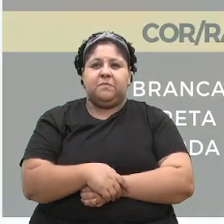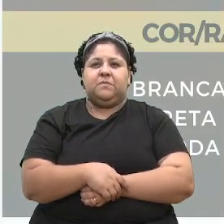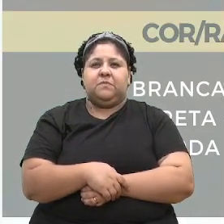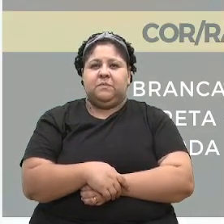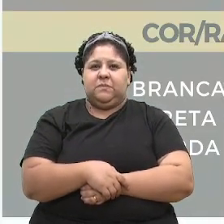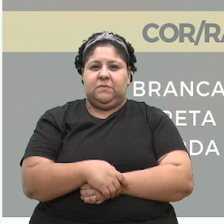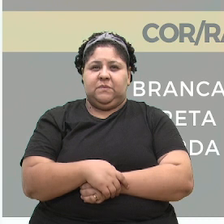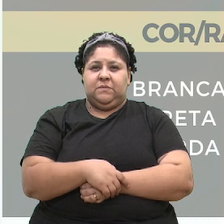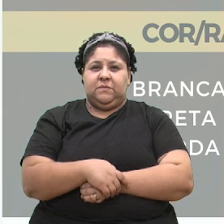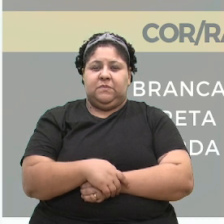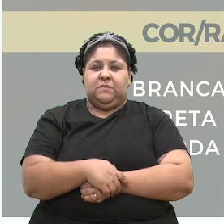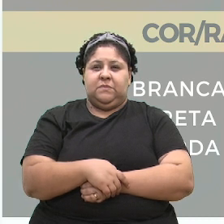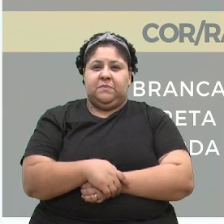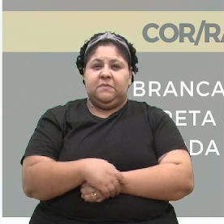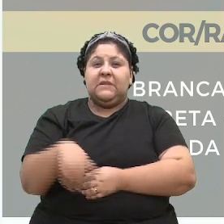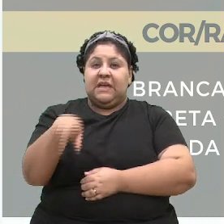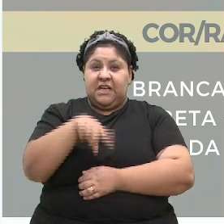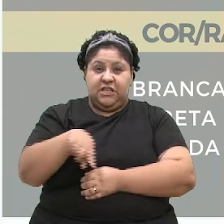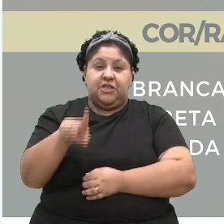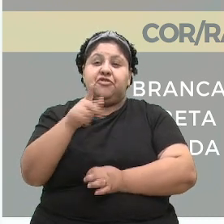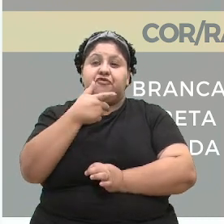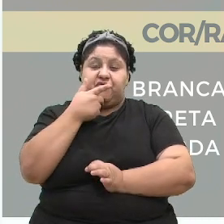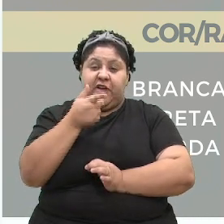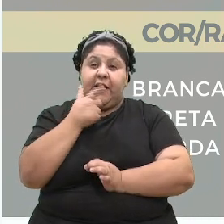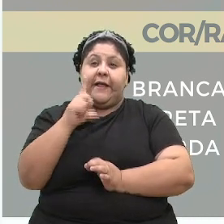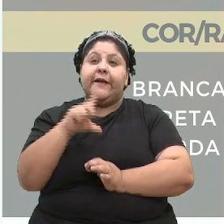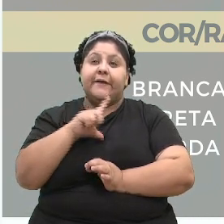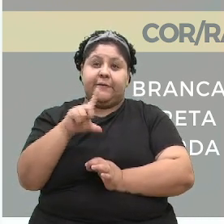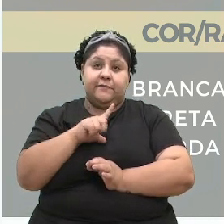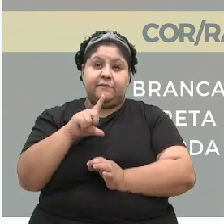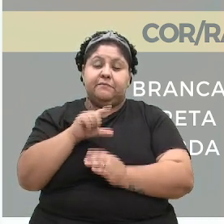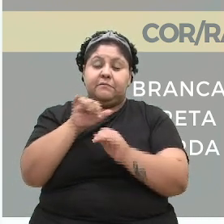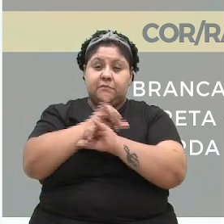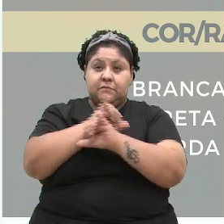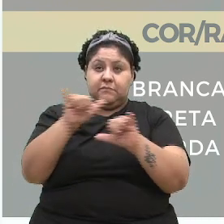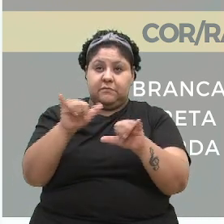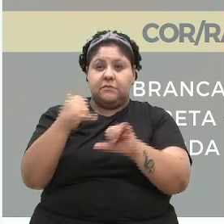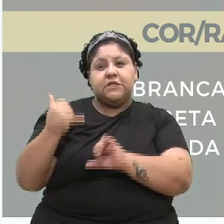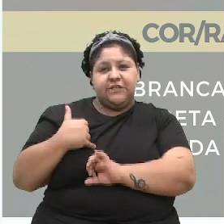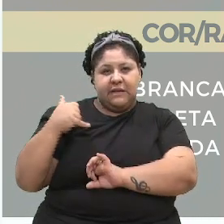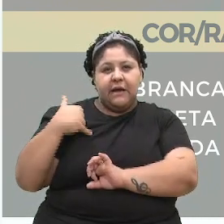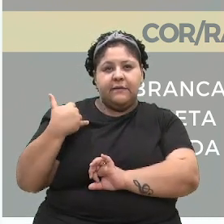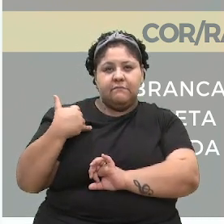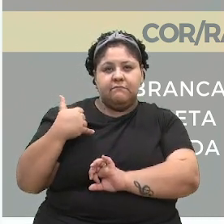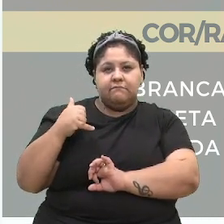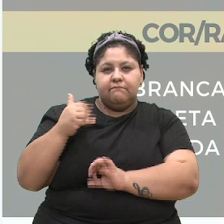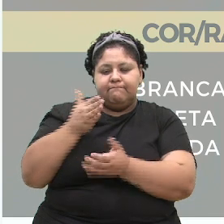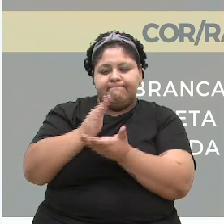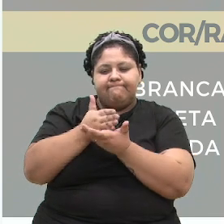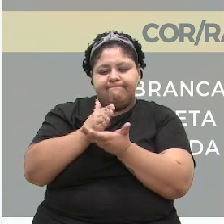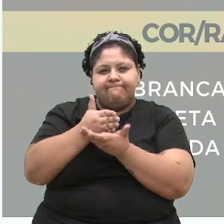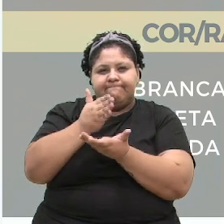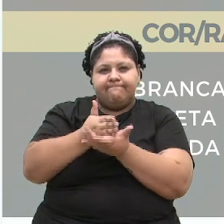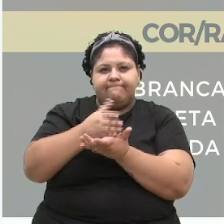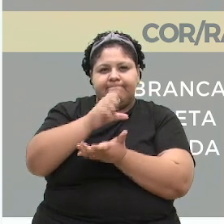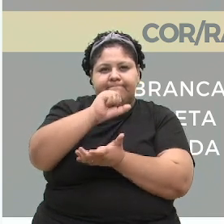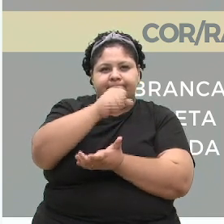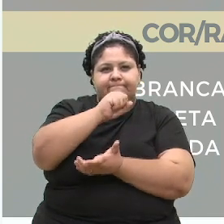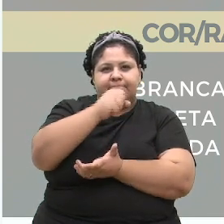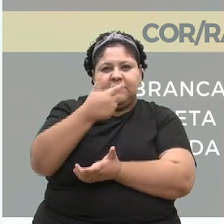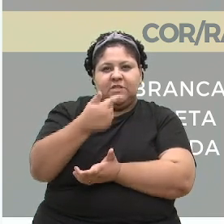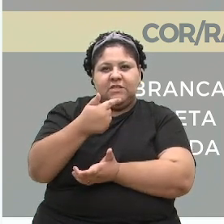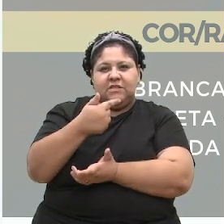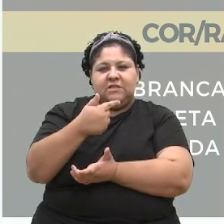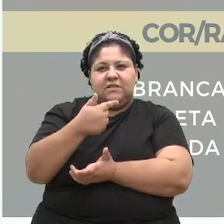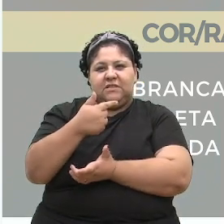E a gente coloca aqui, com relação aos dados de idade, a média das idades das 87 vítimas